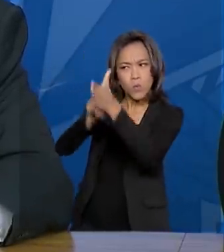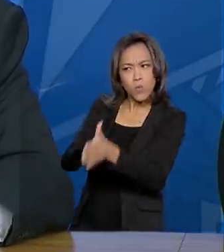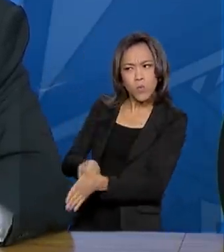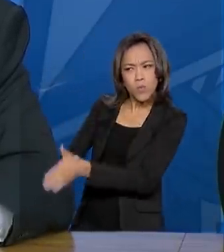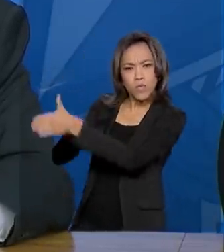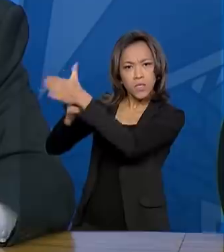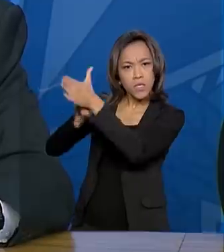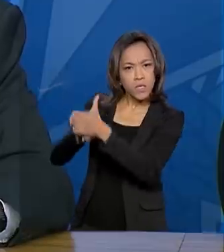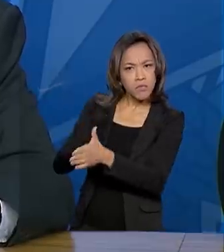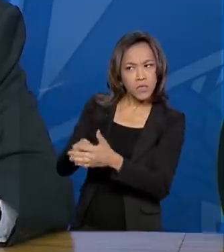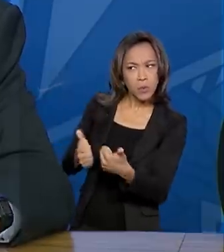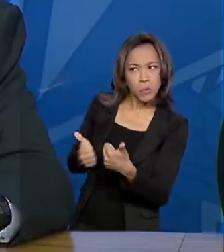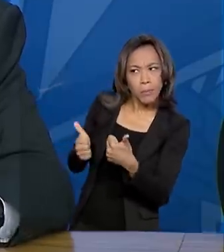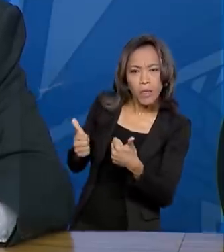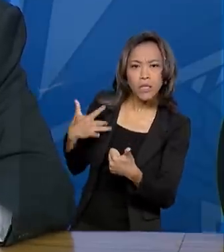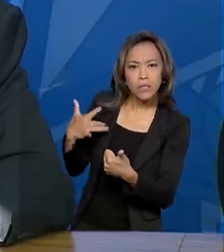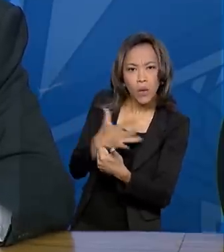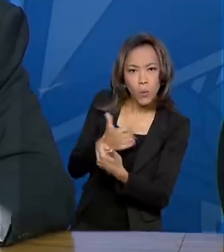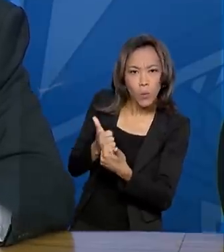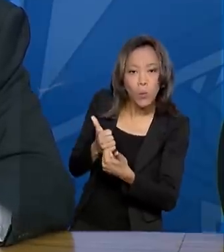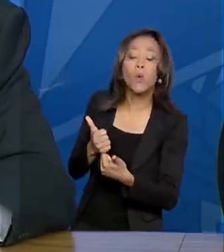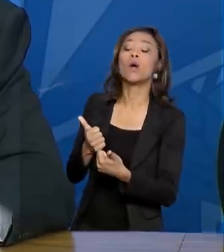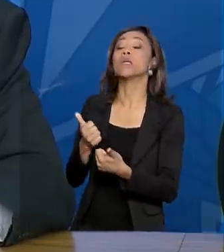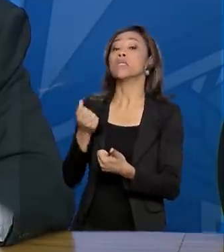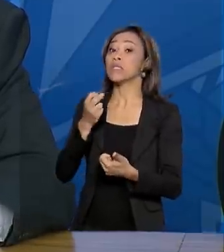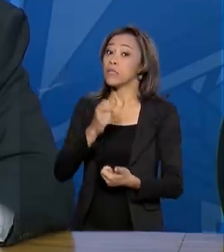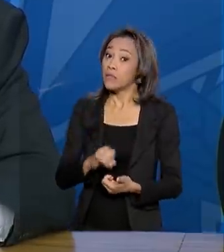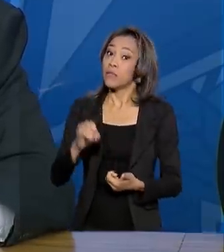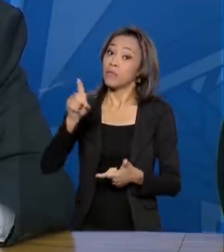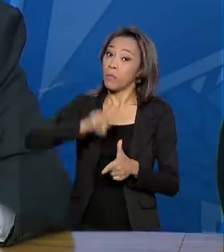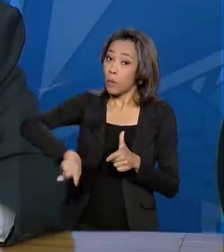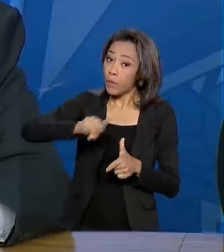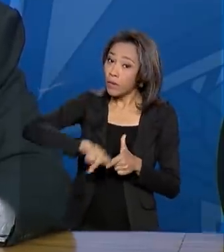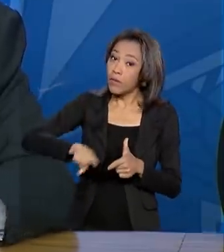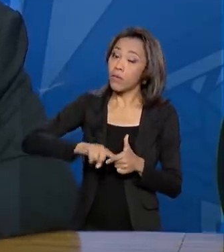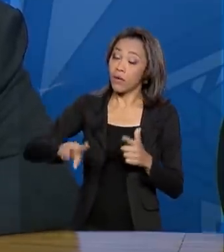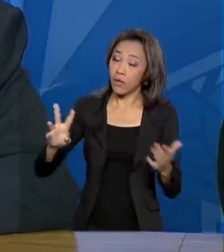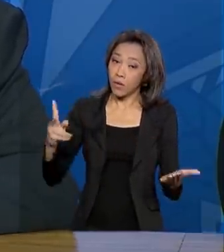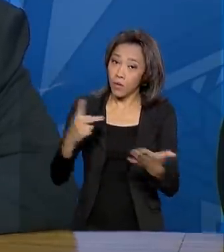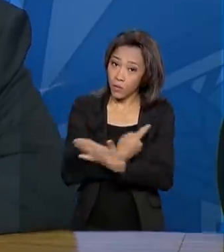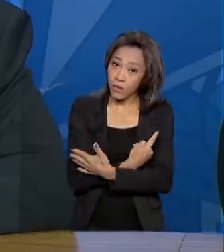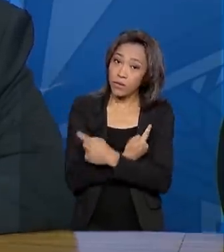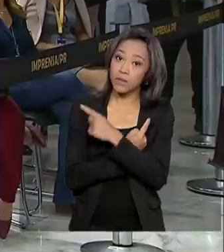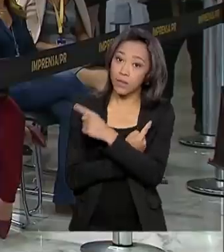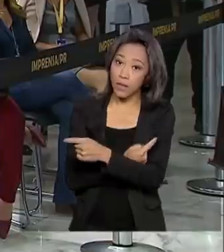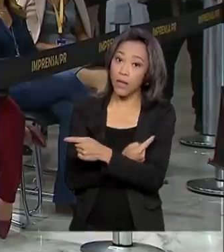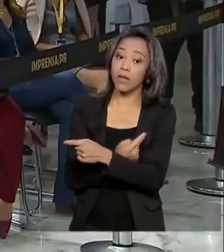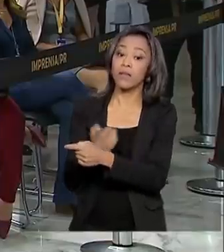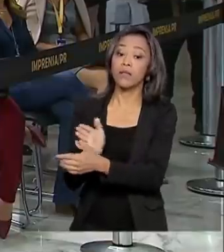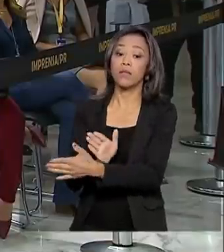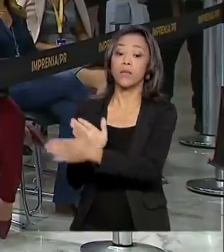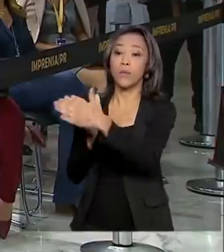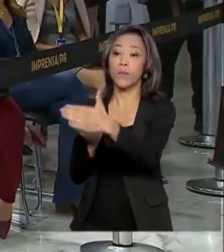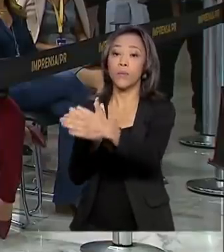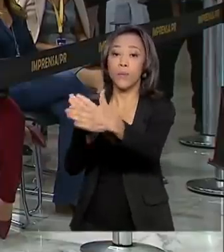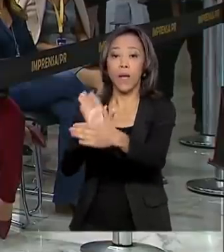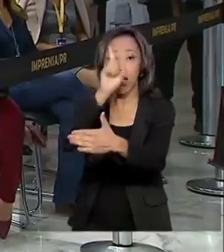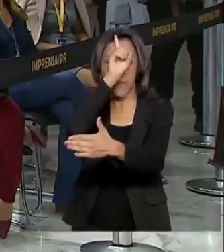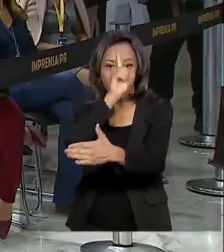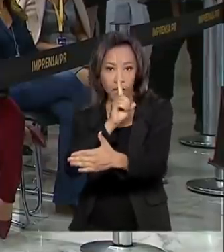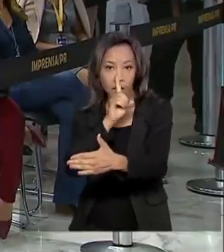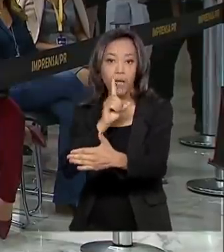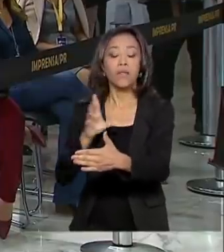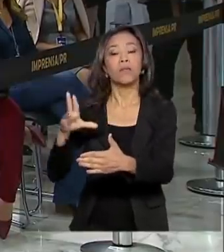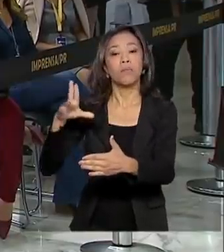Numa área branca, qualquer problema, nós temos ainda a condição de passar para uma área amarela, tudo com apartamentos